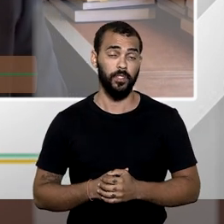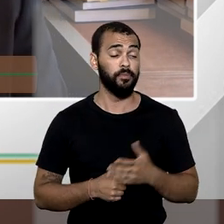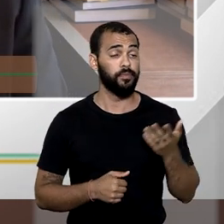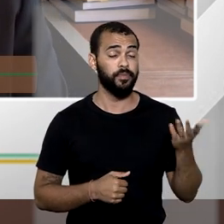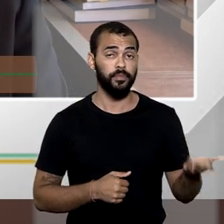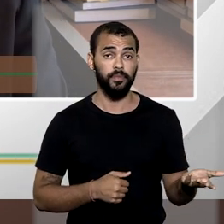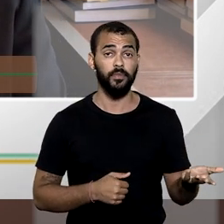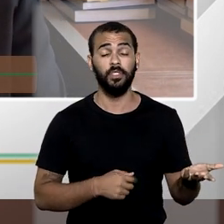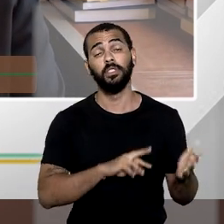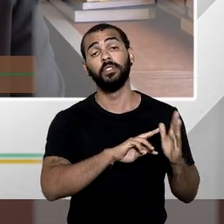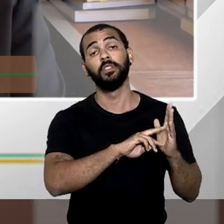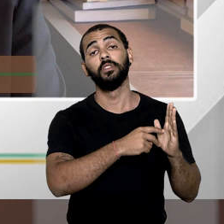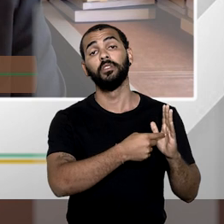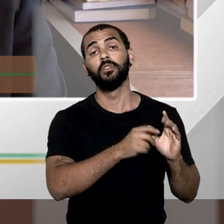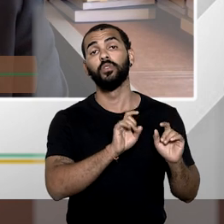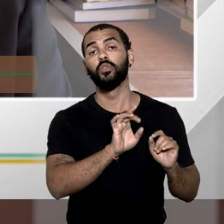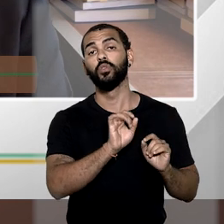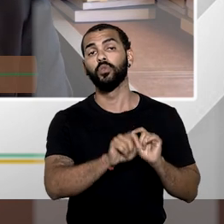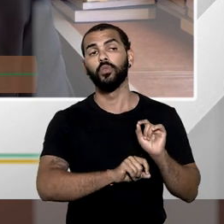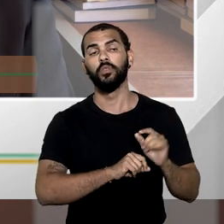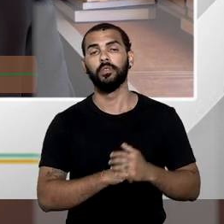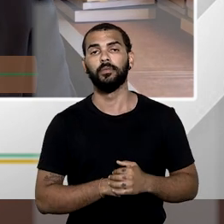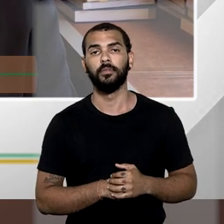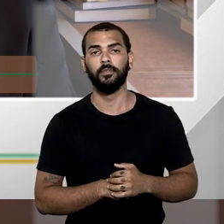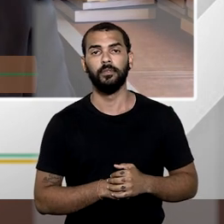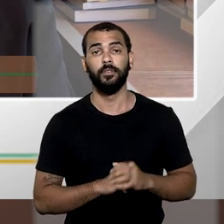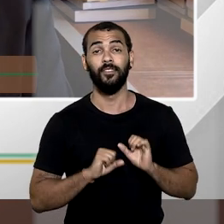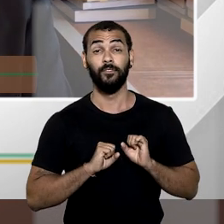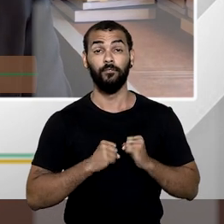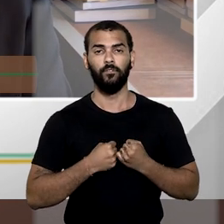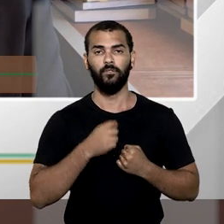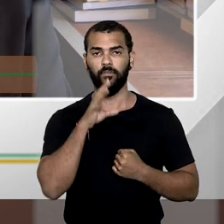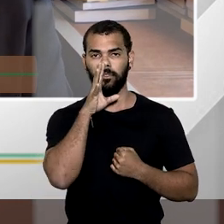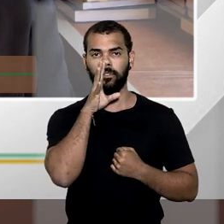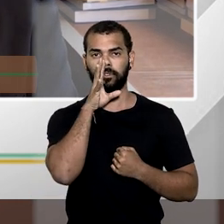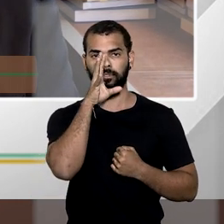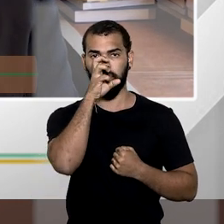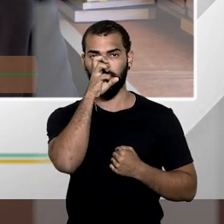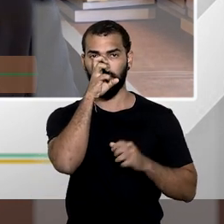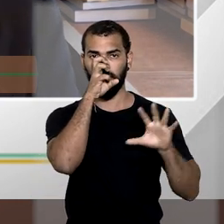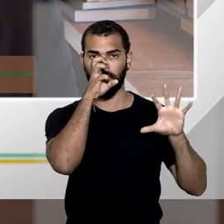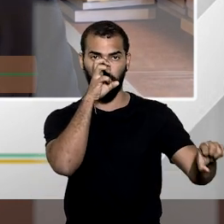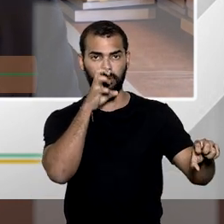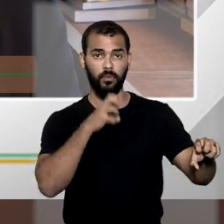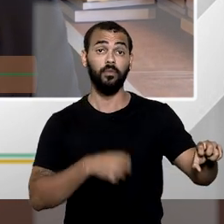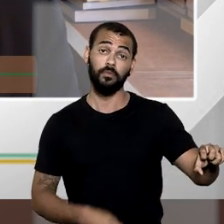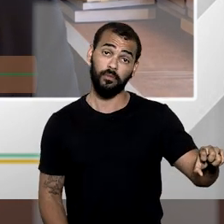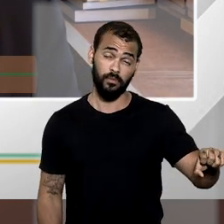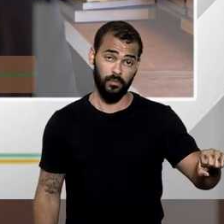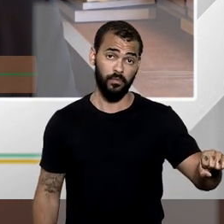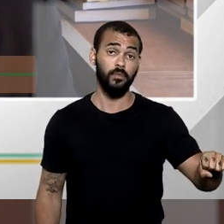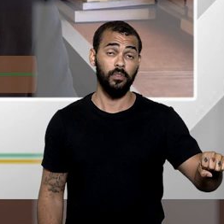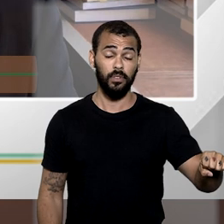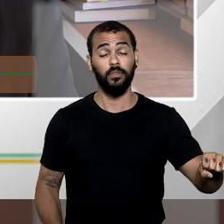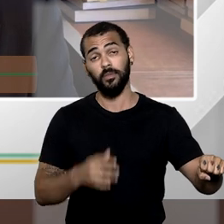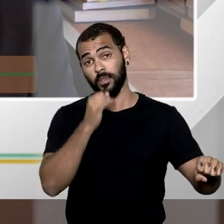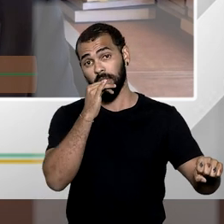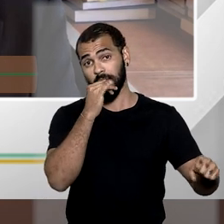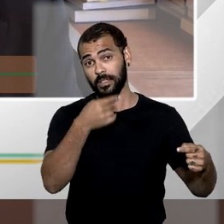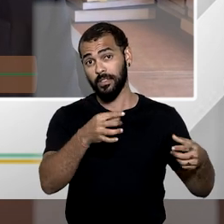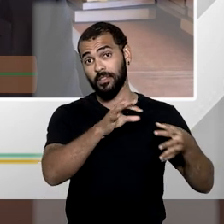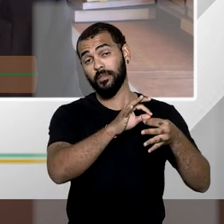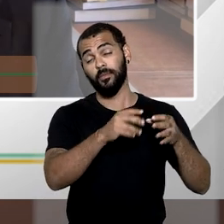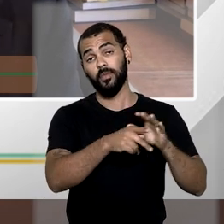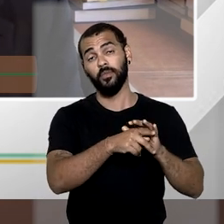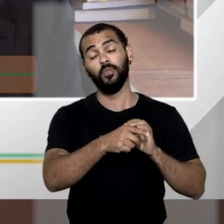administrativo significa apenas tomar forçosamente os bens de alguém, como no exemplo do professor Sérgio Ferraz, no artigo 243